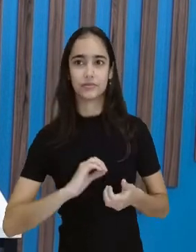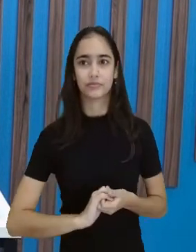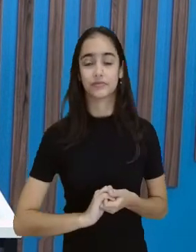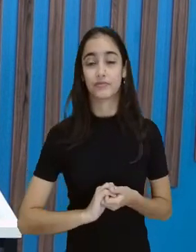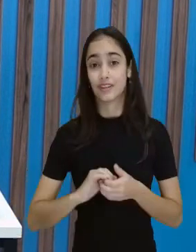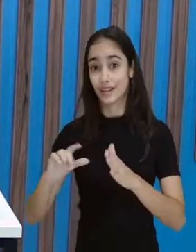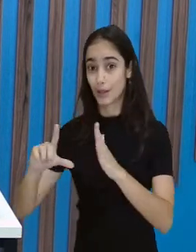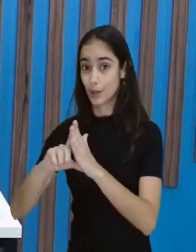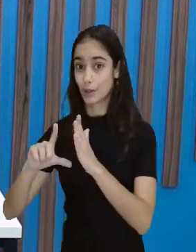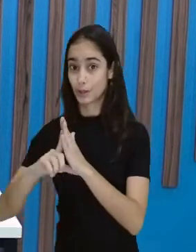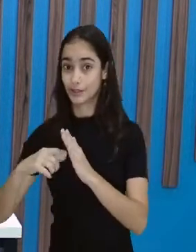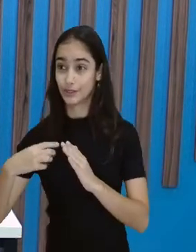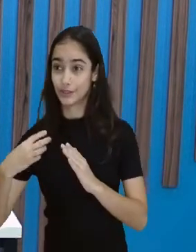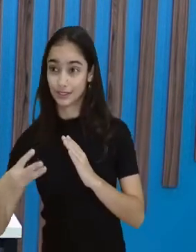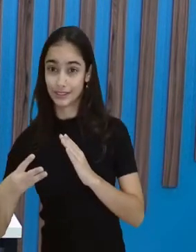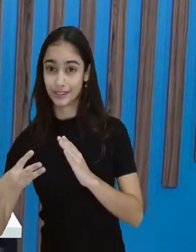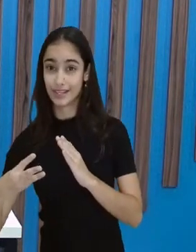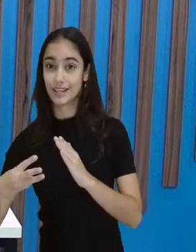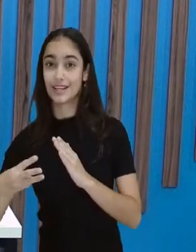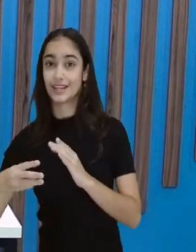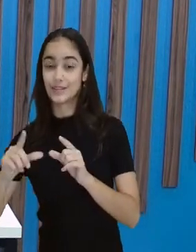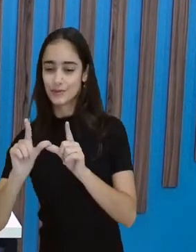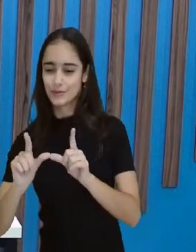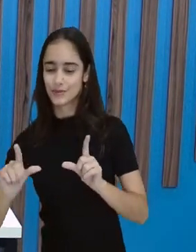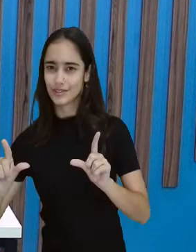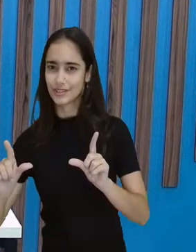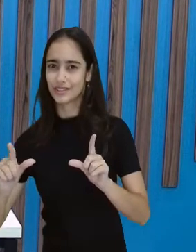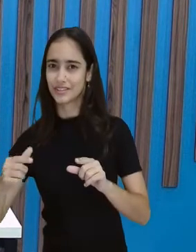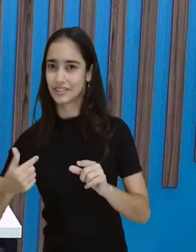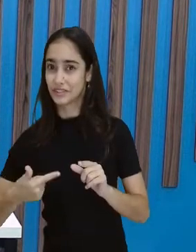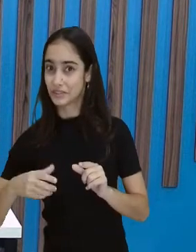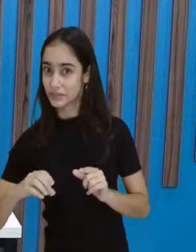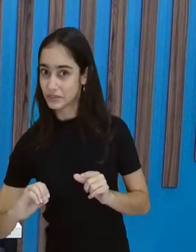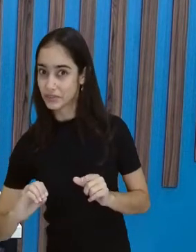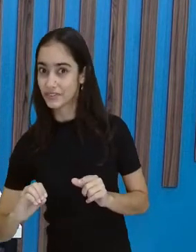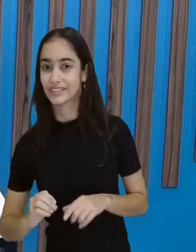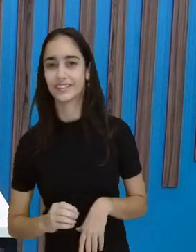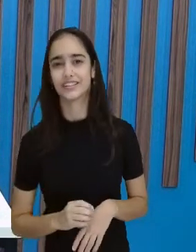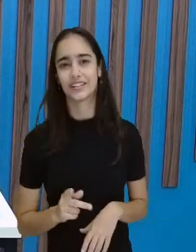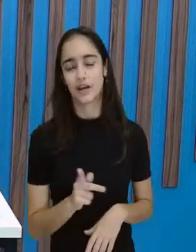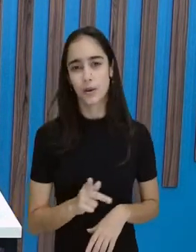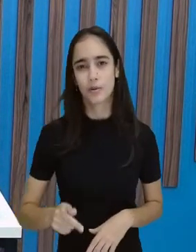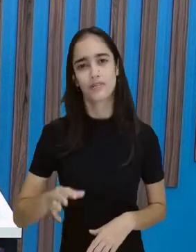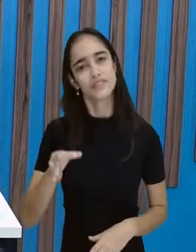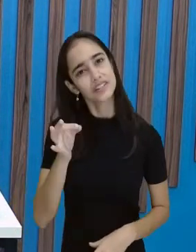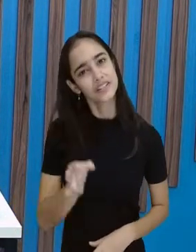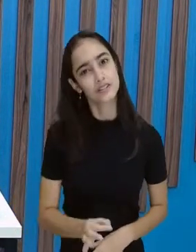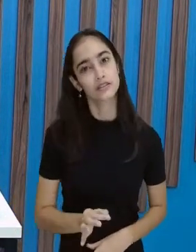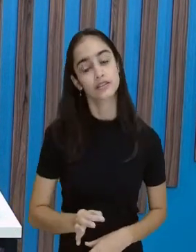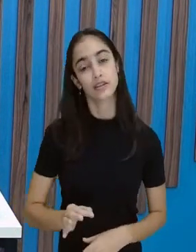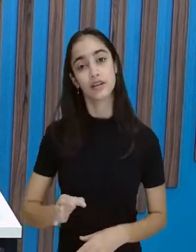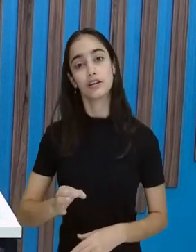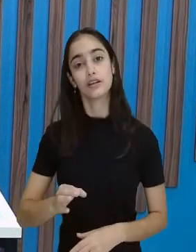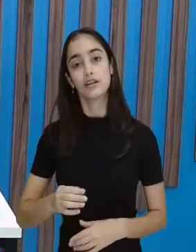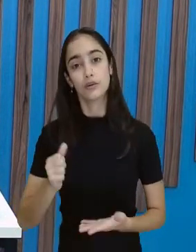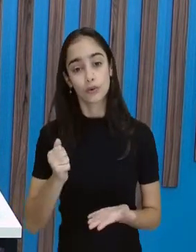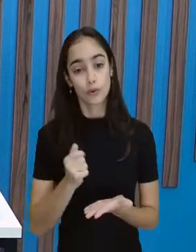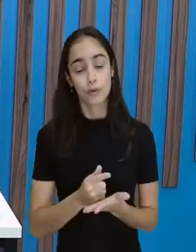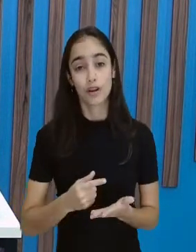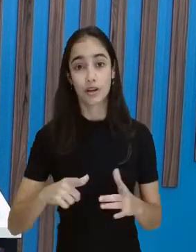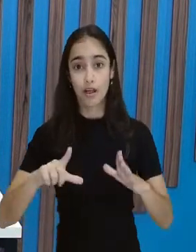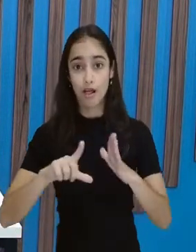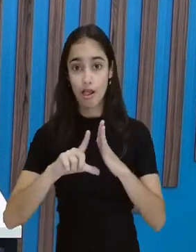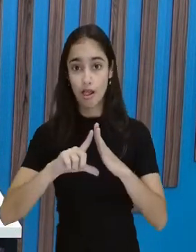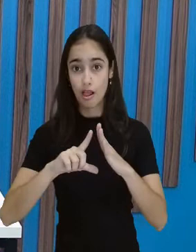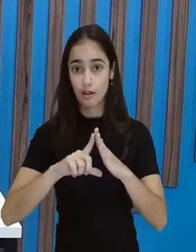Eita! Claro que a professora Cátia está certíssima. Compraria na terceira loja, que é onde está vendendo mais barato.